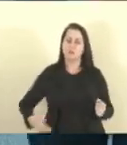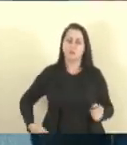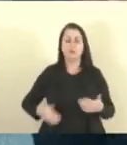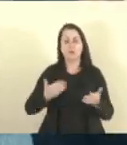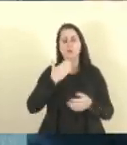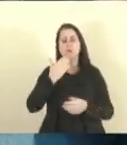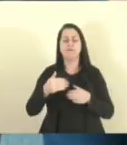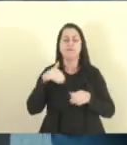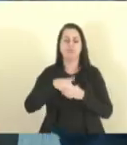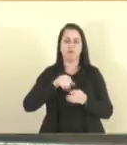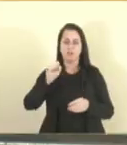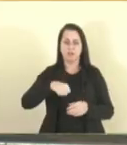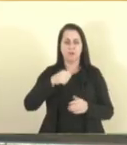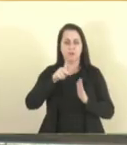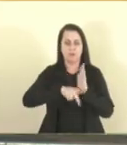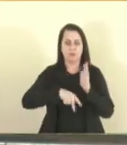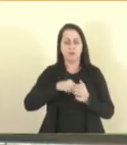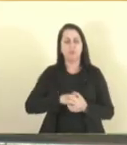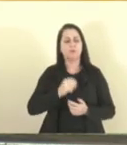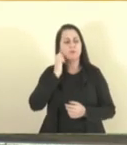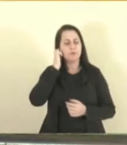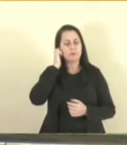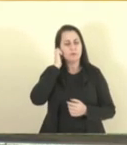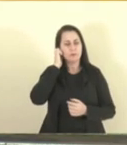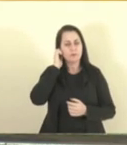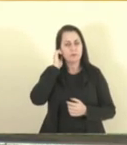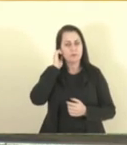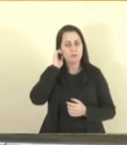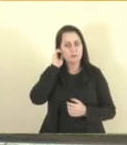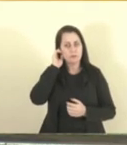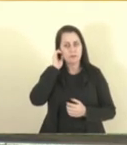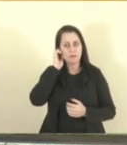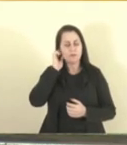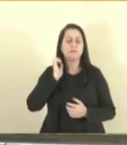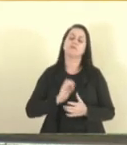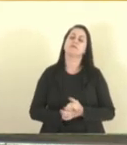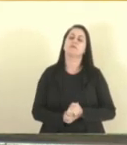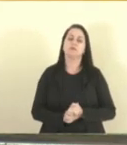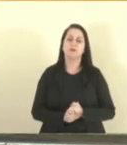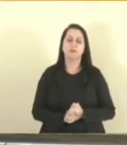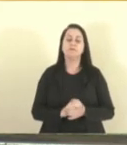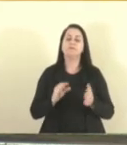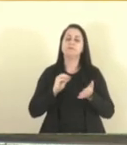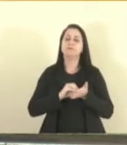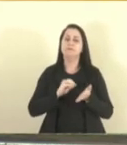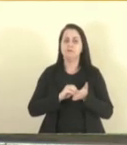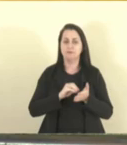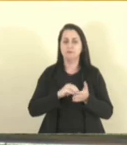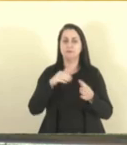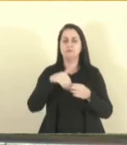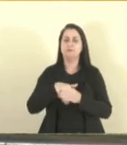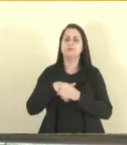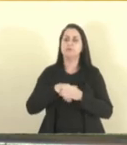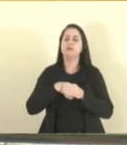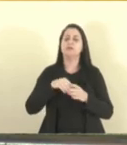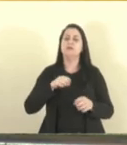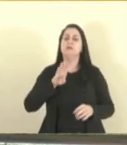projeto. Muito obrigado, deputado coronel Welito. Falta registrar o voto aí, bispo Alves,